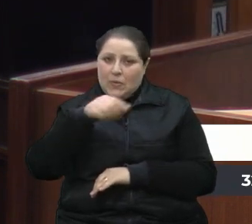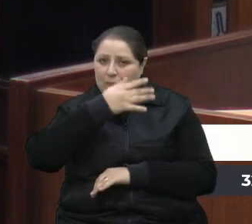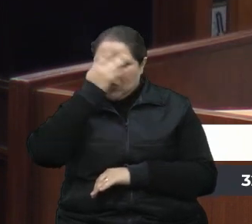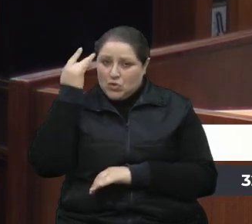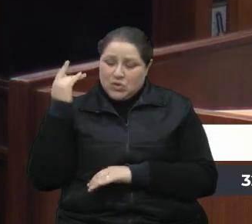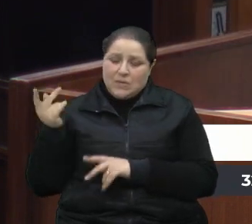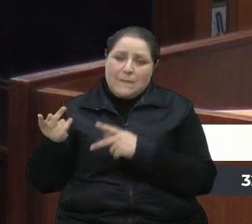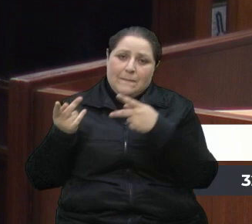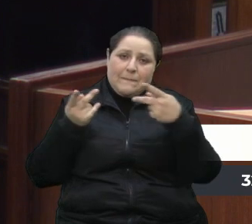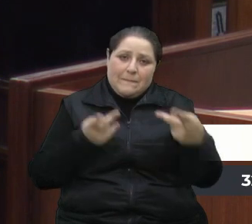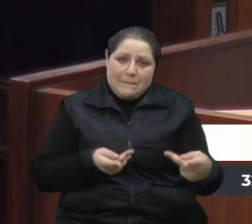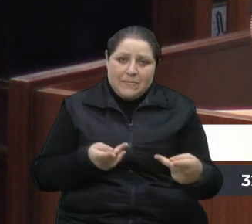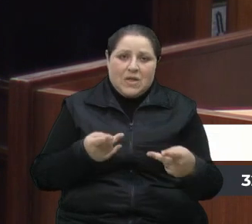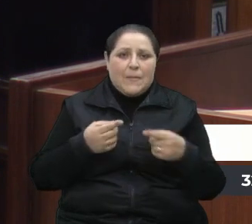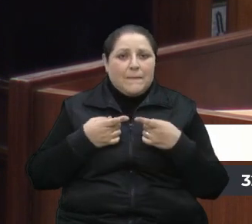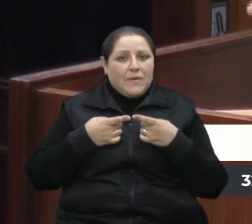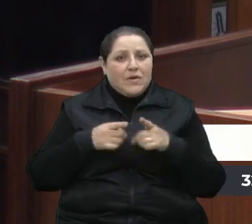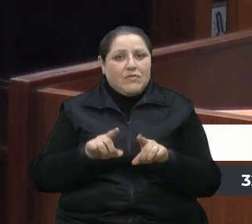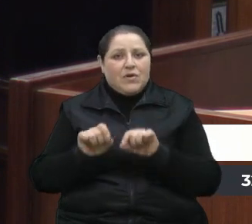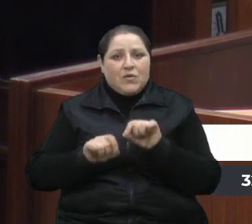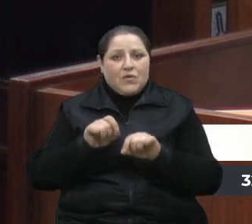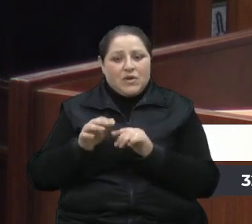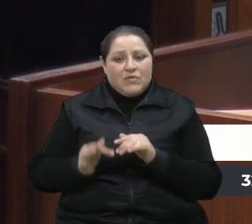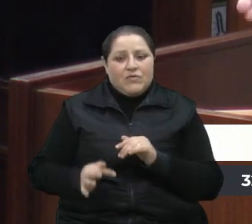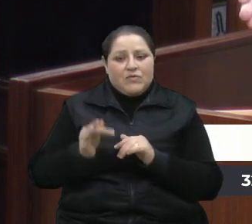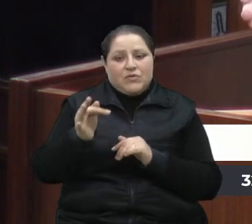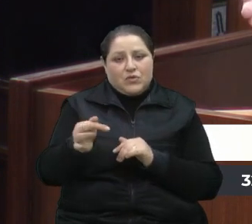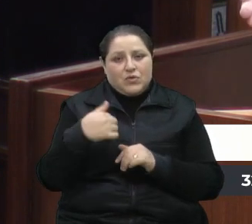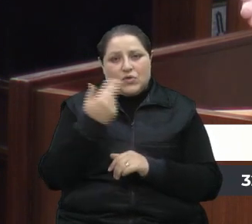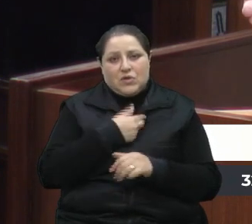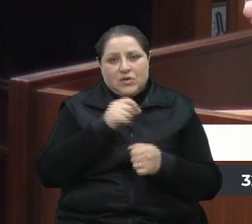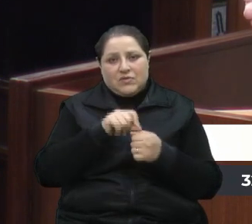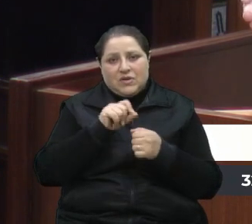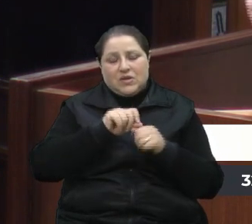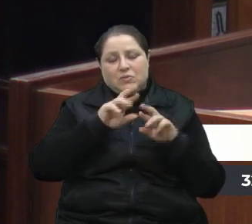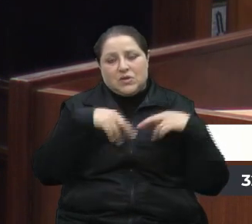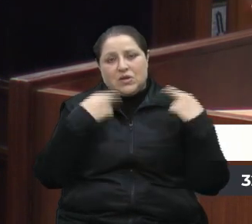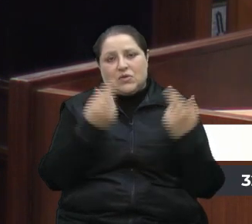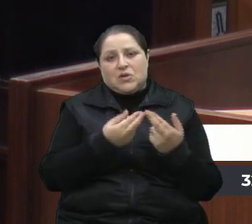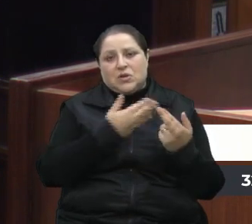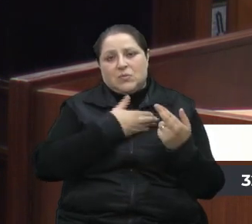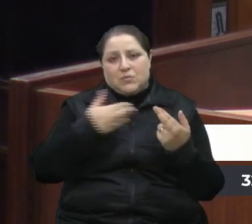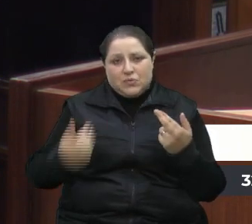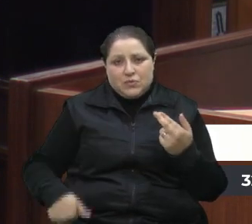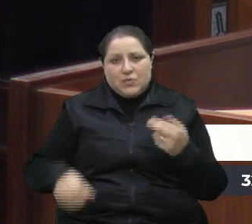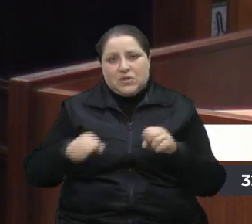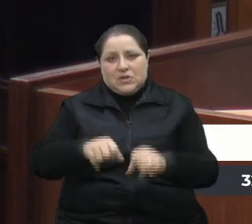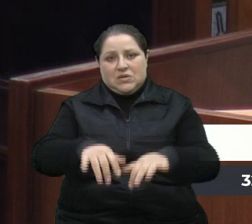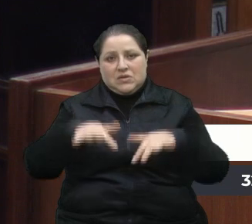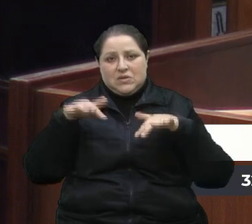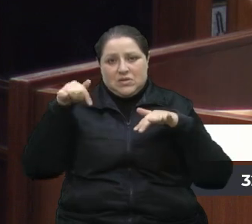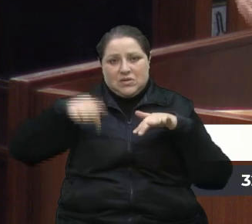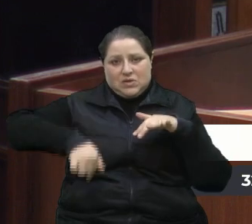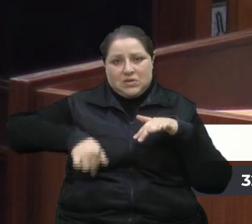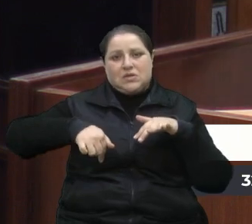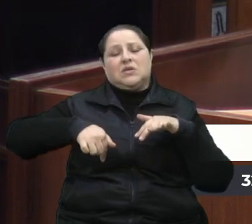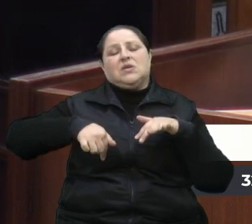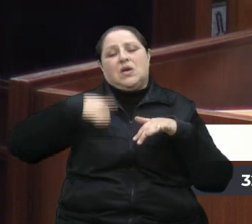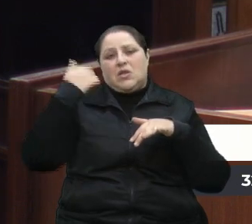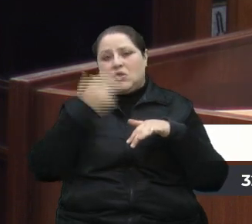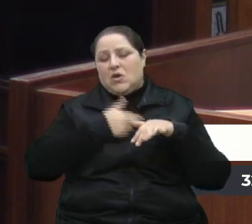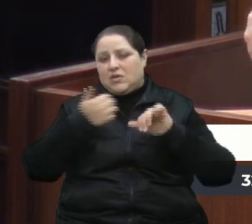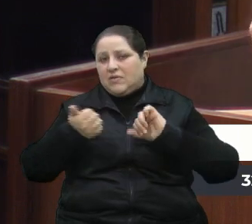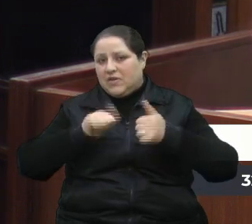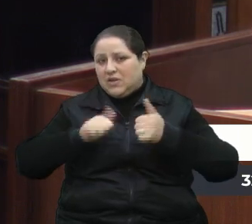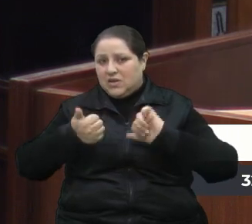deixar aqui uma provocação que logo, logo a gente vai estar fazendo uma reunião pública aqui neste plenário para nós podermos avaliar